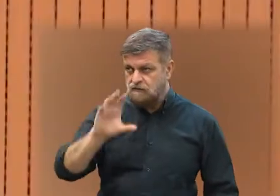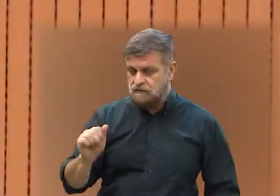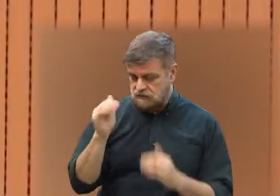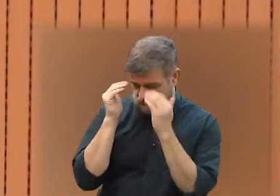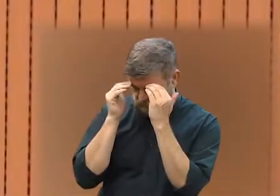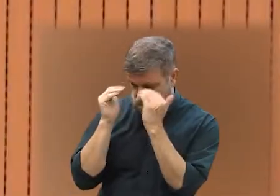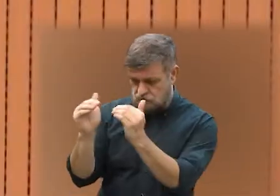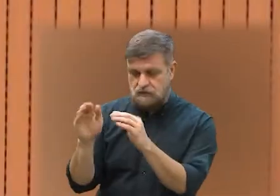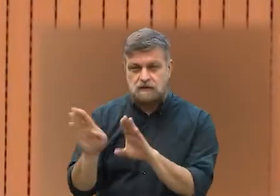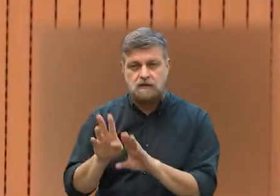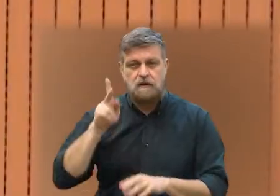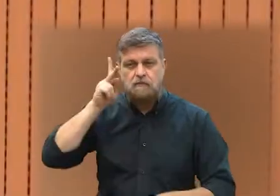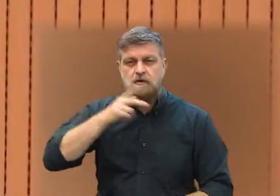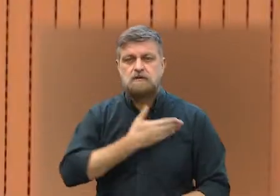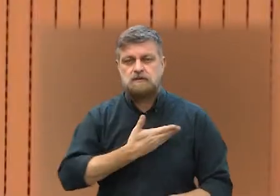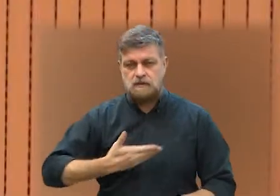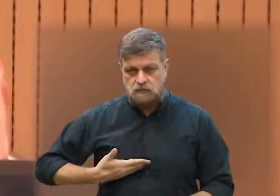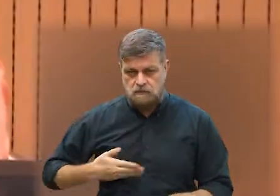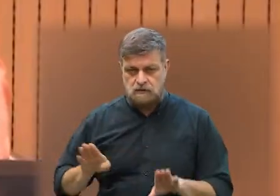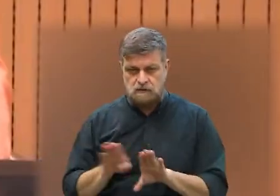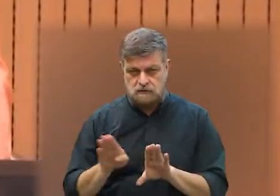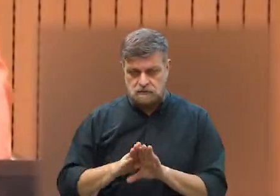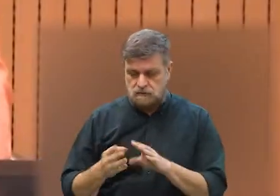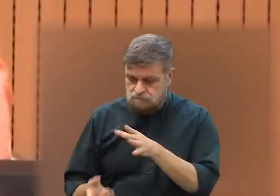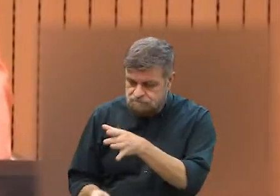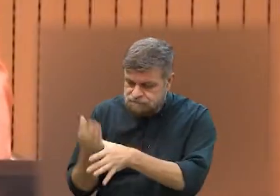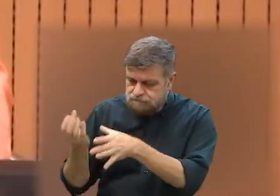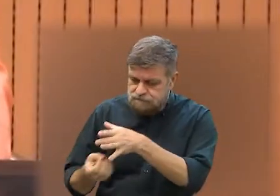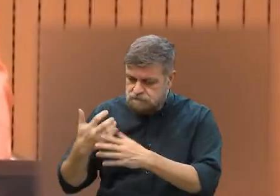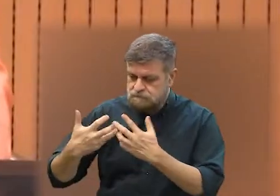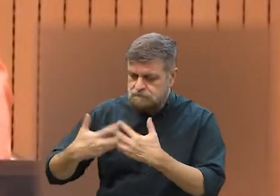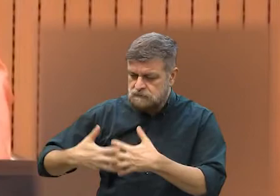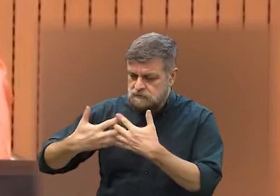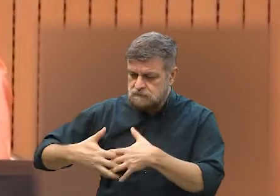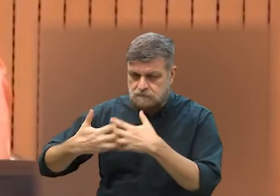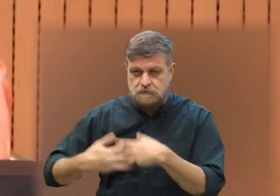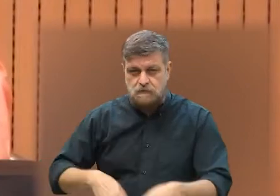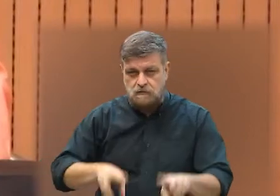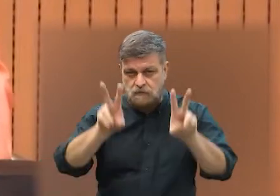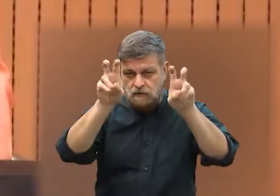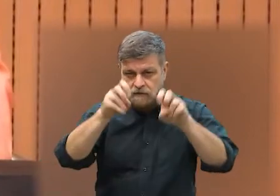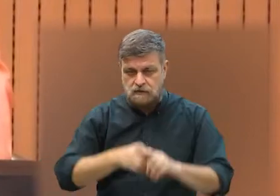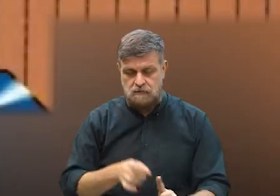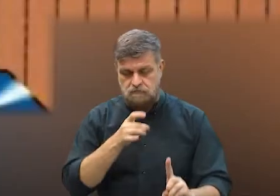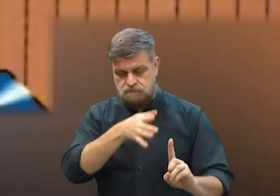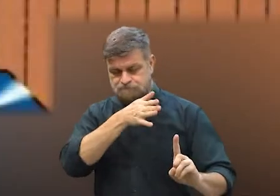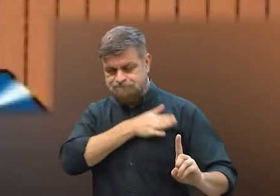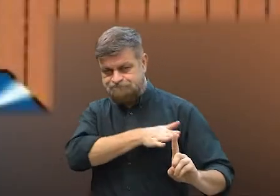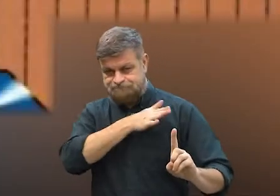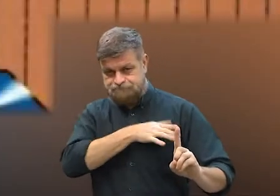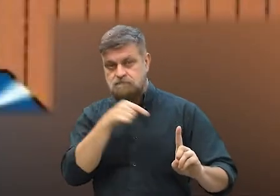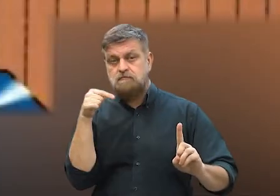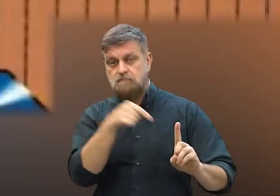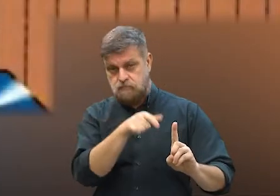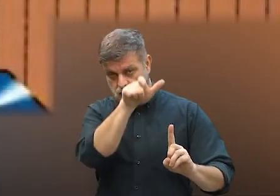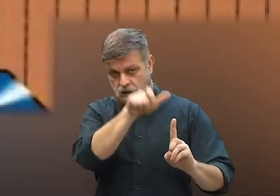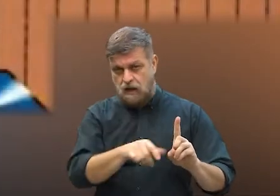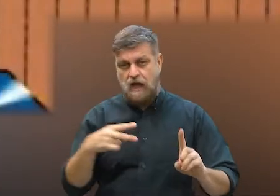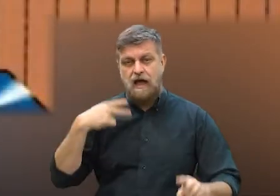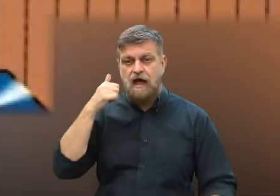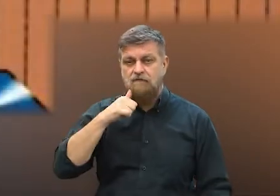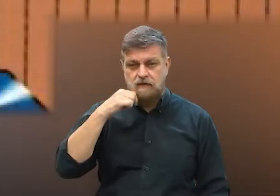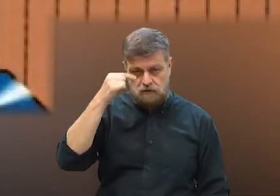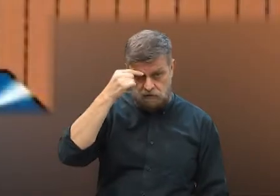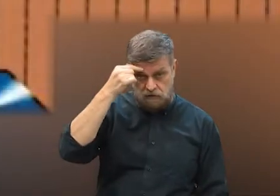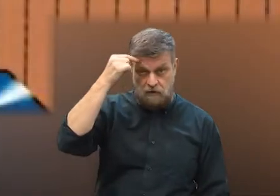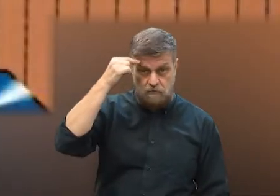religiões de matriz africana, de políticas públicas a serem implementadas e sobre a injúria racial por que passou